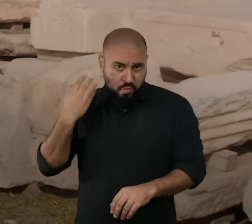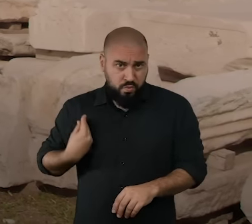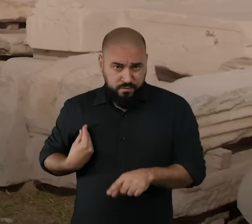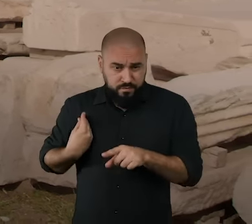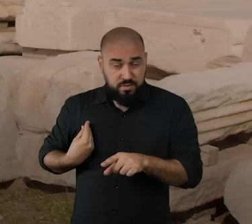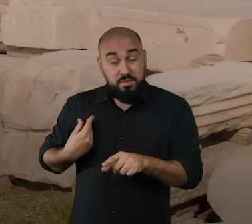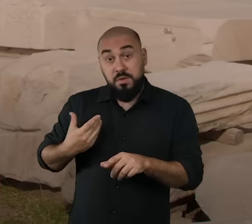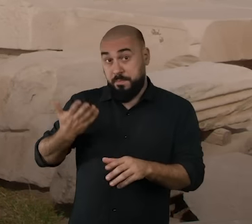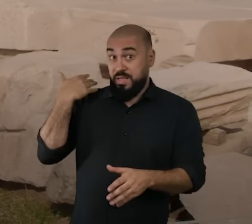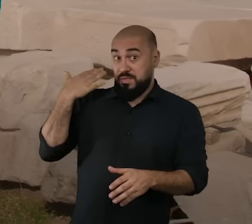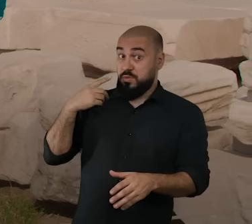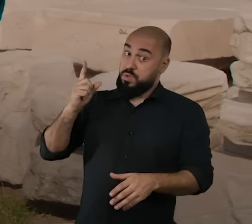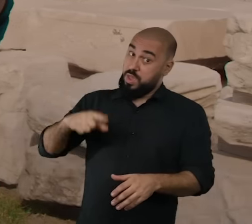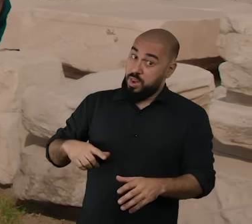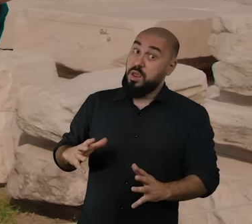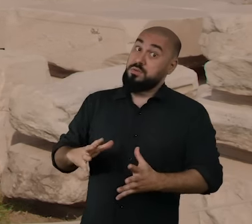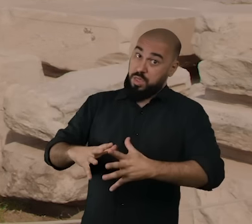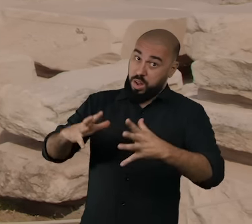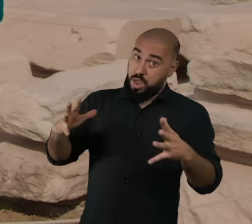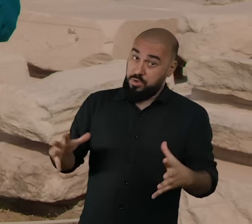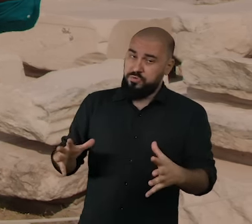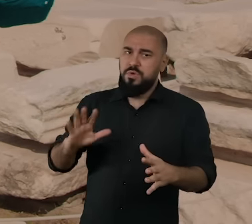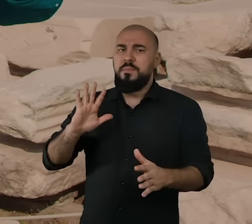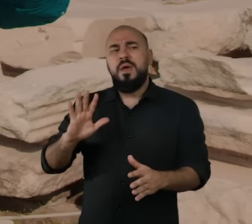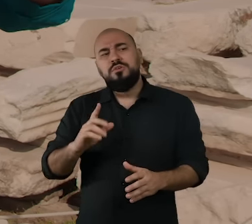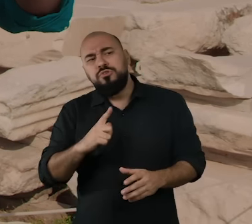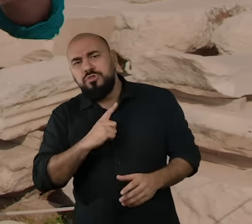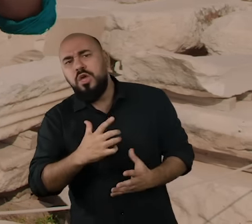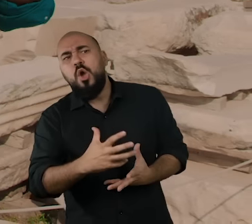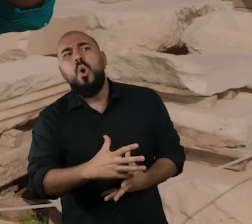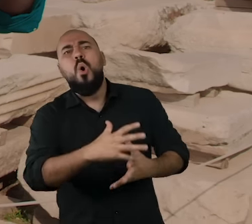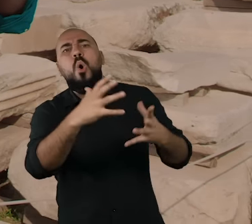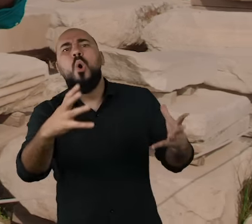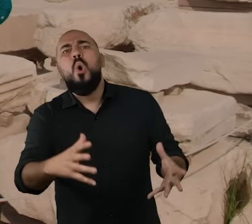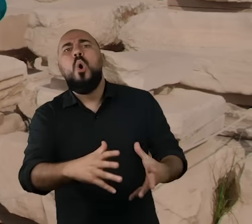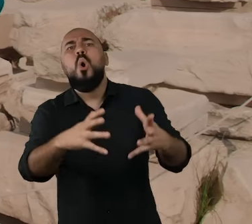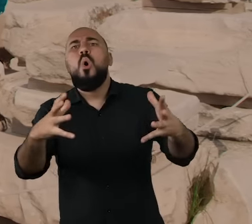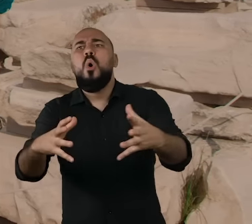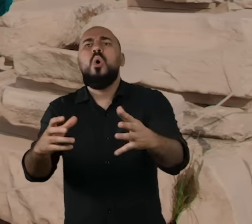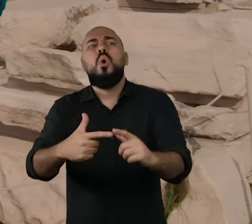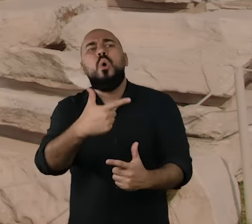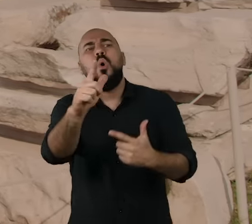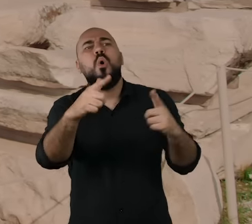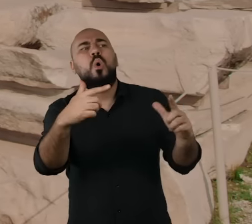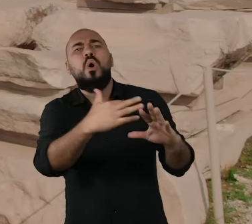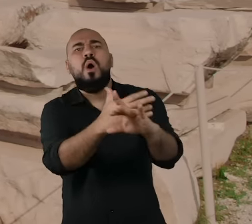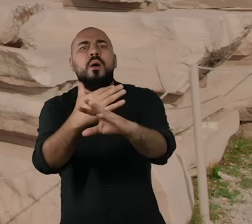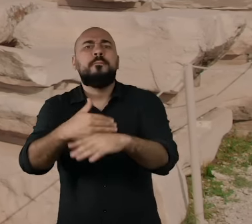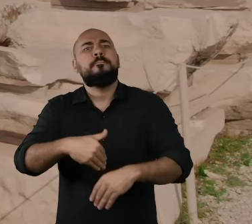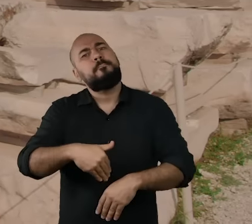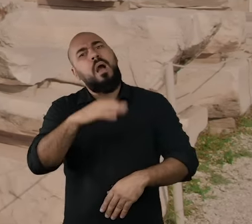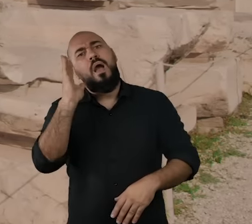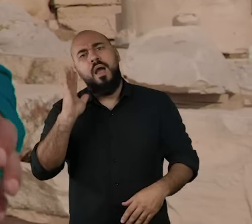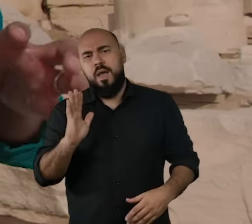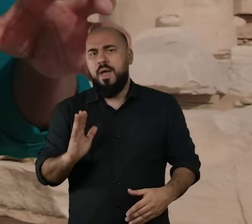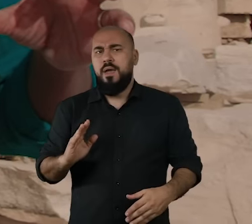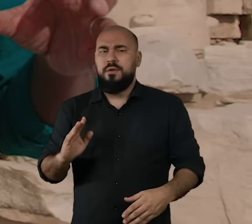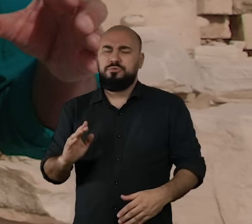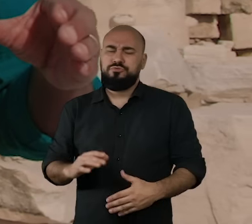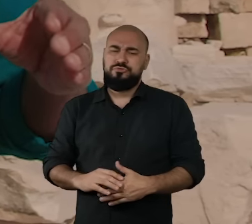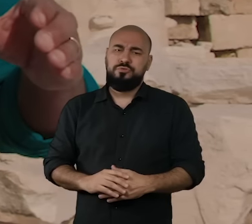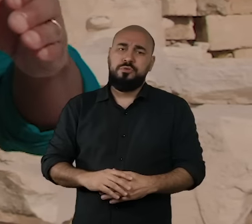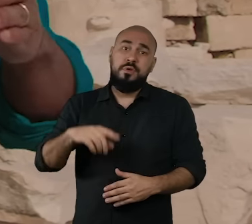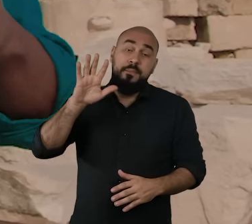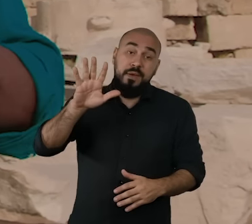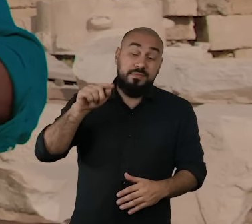padrões da época, mas não tão grande como outras metrópoles que foram existindo concomitantemente e um pouco depois. Aqui